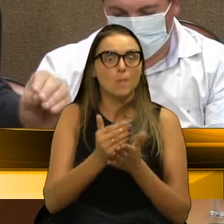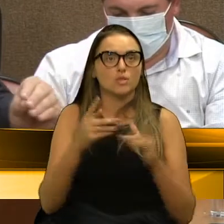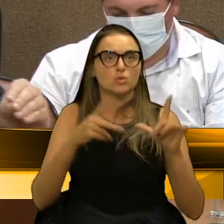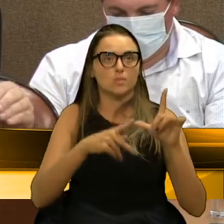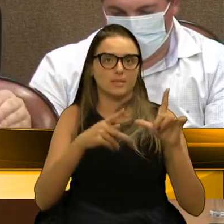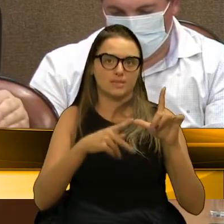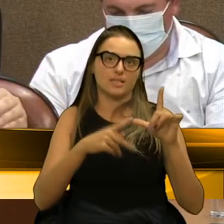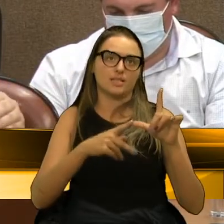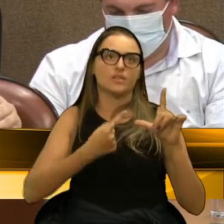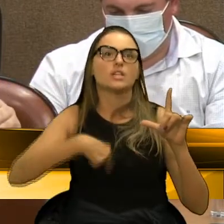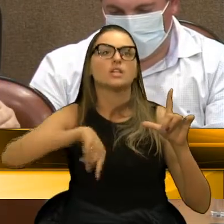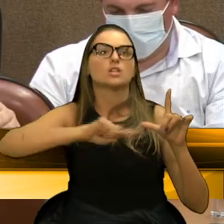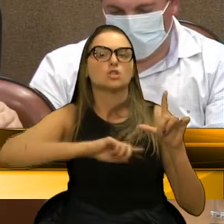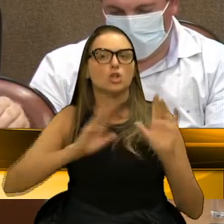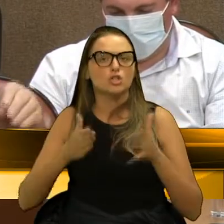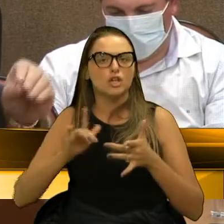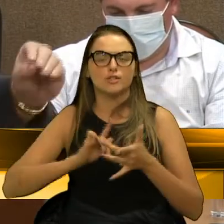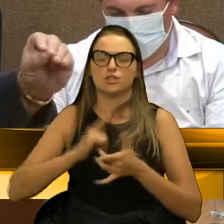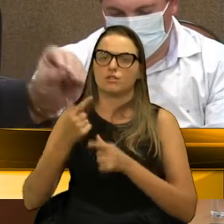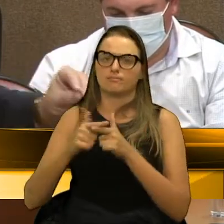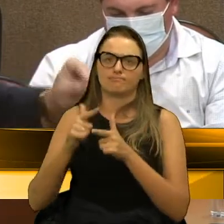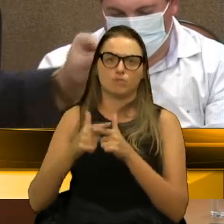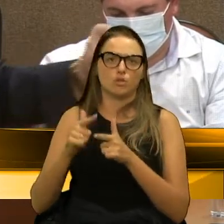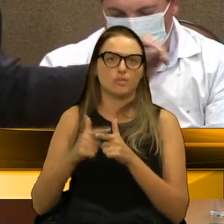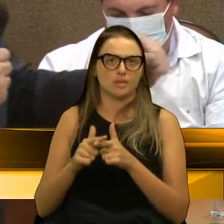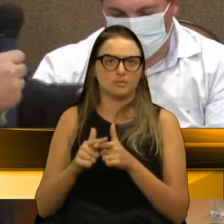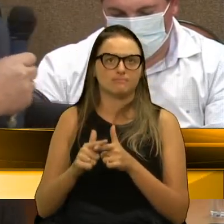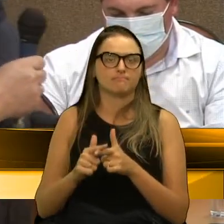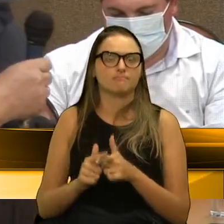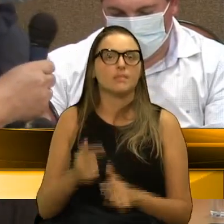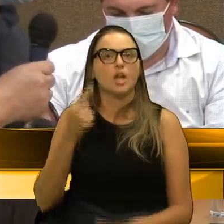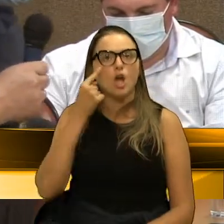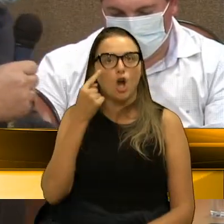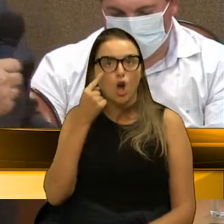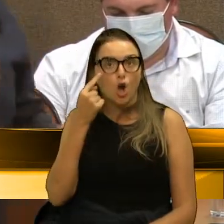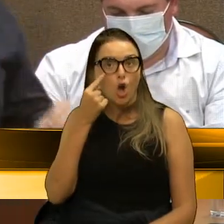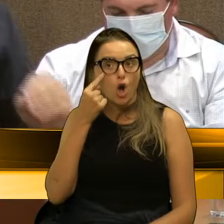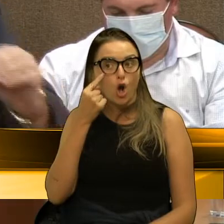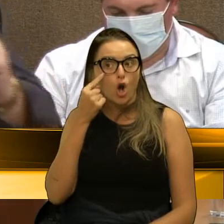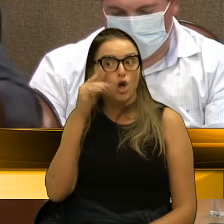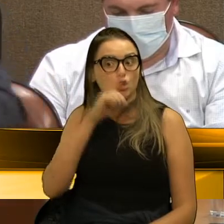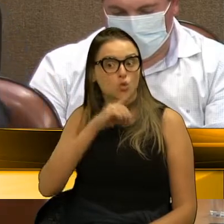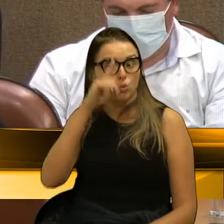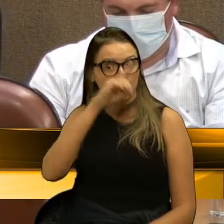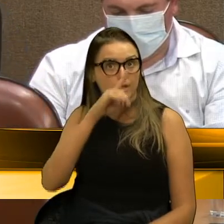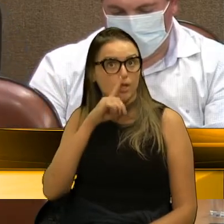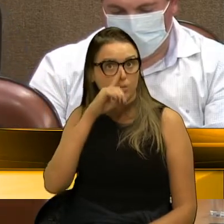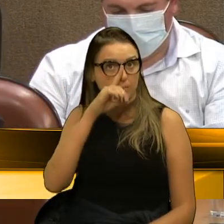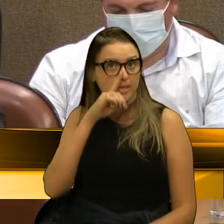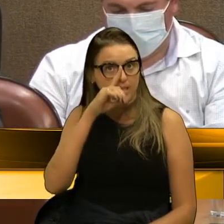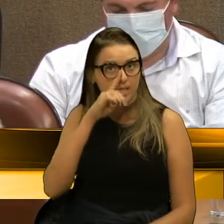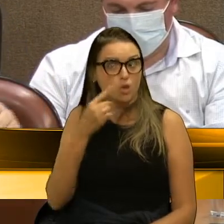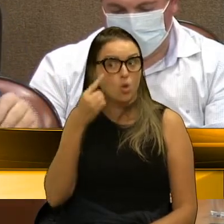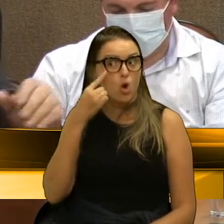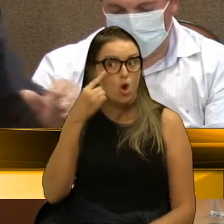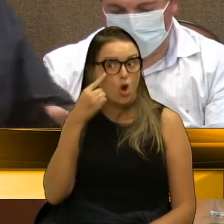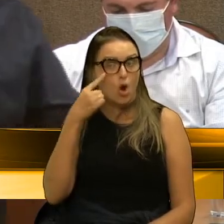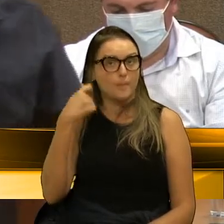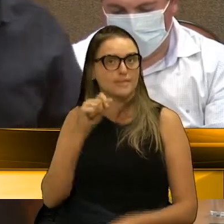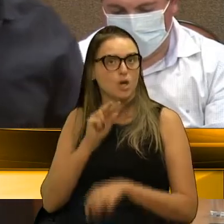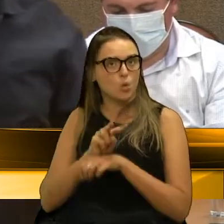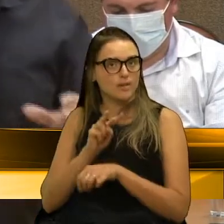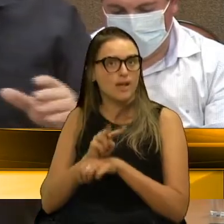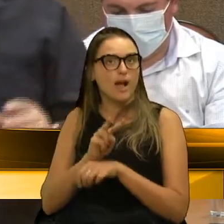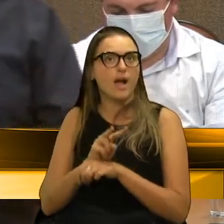a gente já tinha essa situação. Olha que domingo é perigoso. Olha que tem que se cuidar. Não dá para